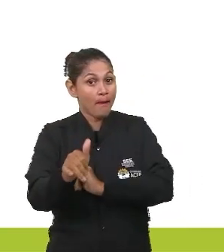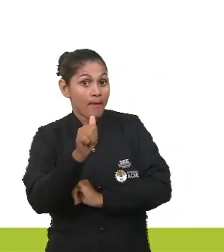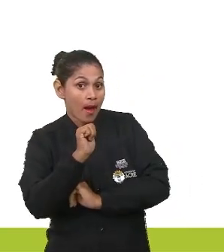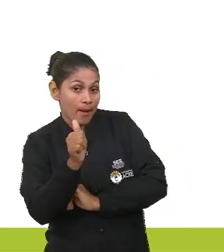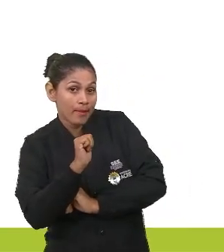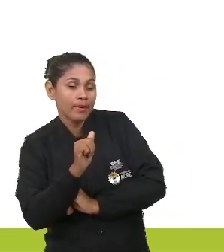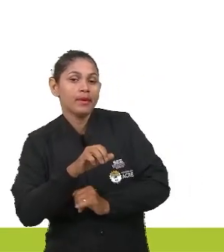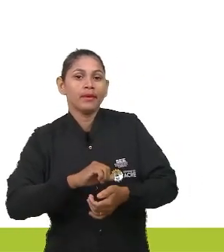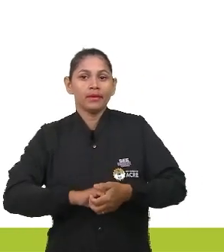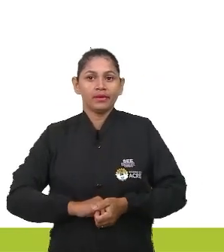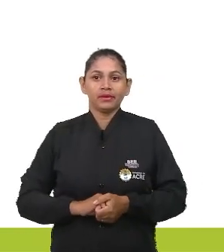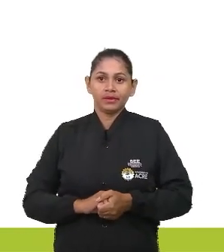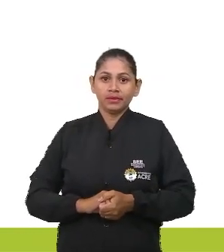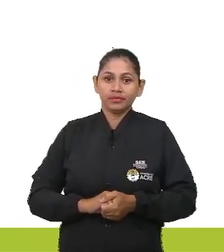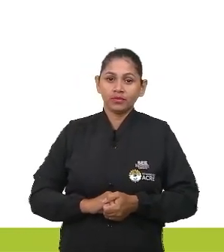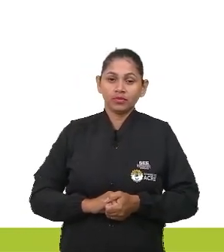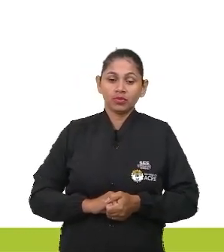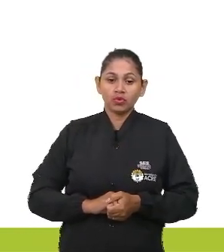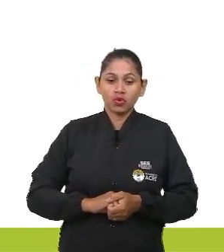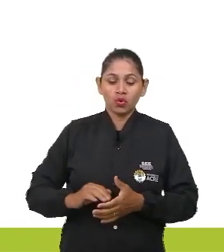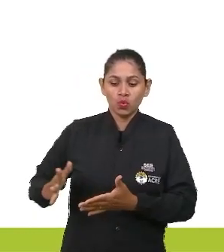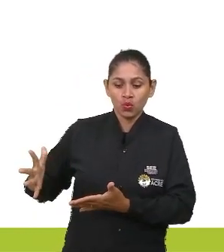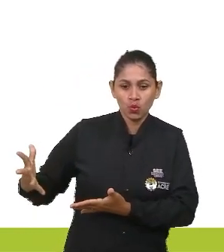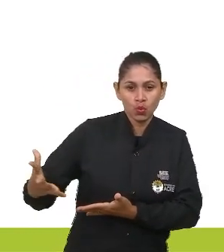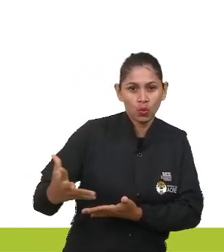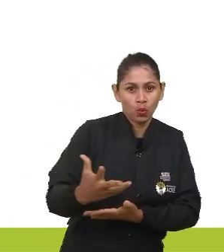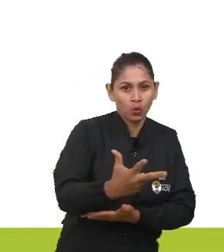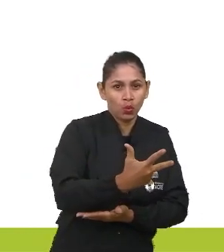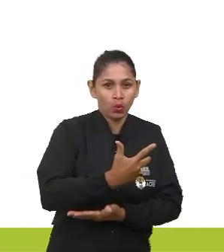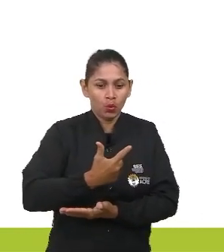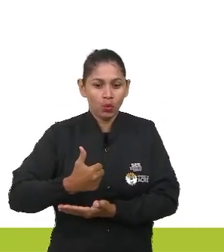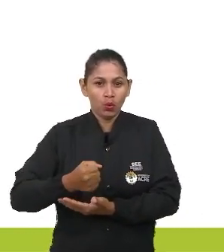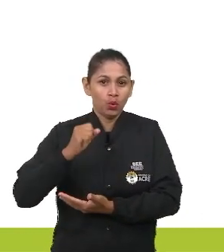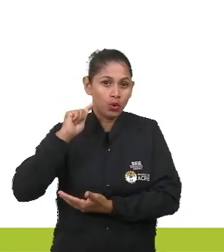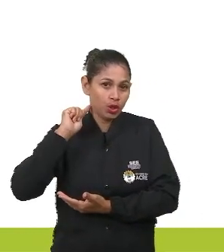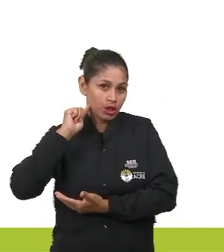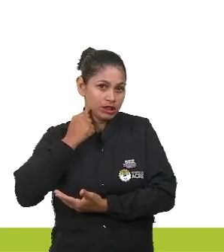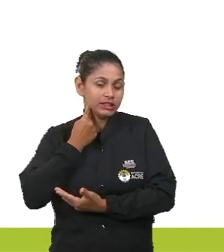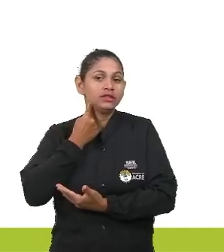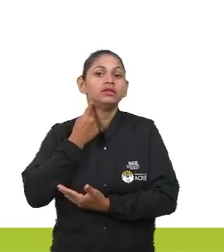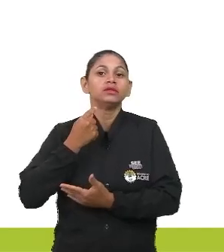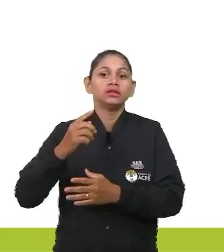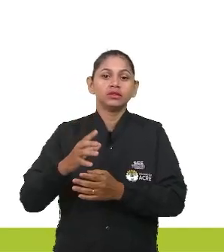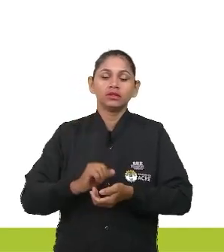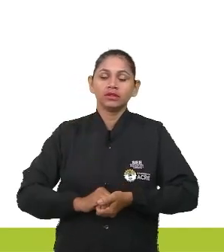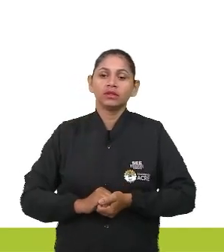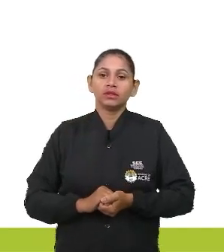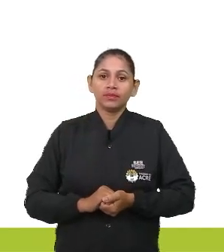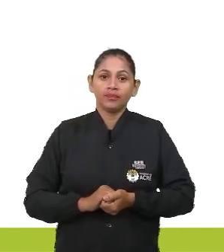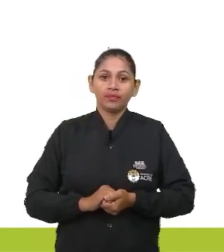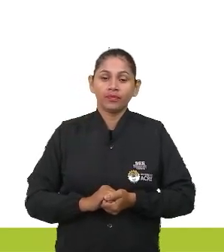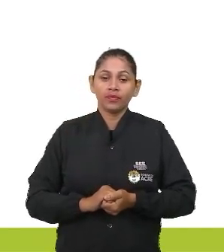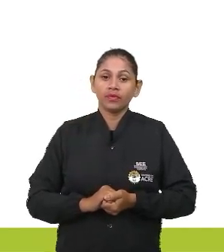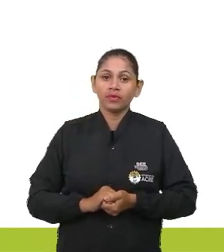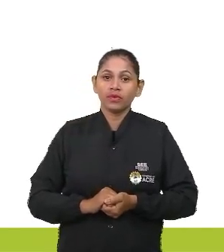básico, coleta de lixo, não apenas a coleta de lixo, mas, claro, e destinação